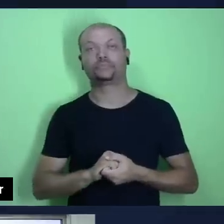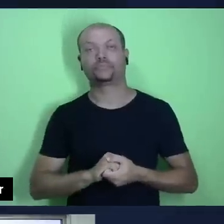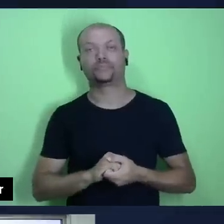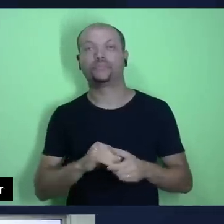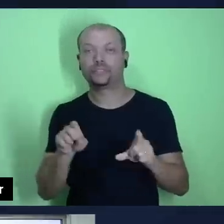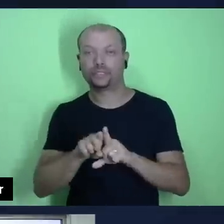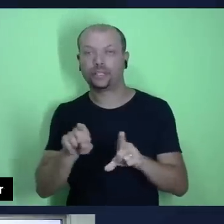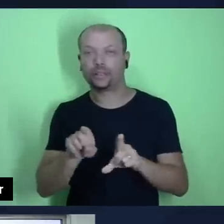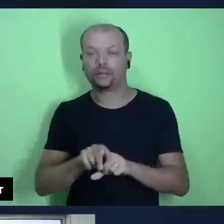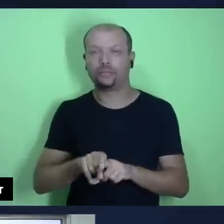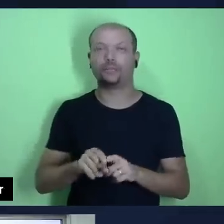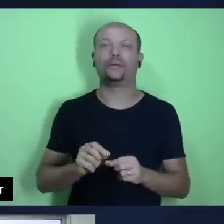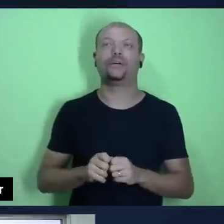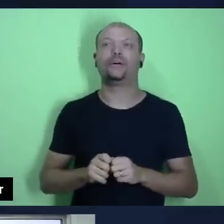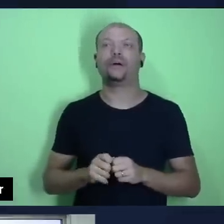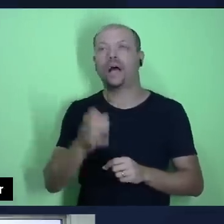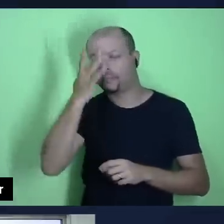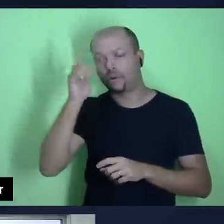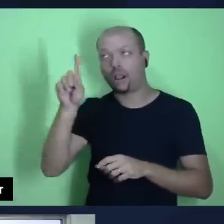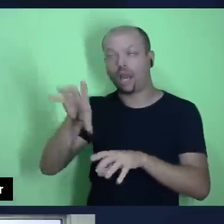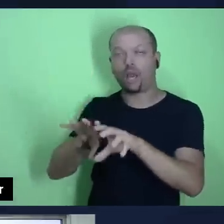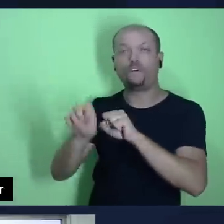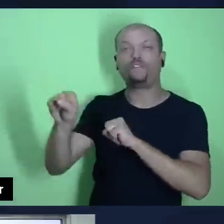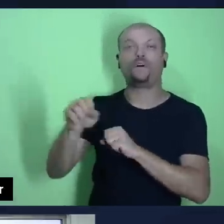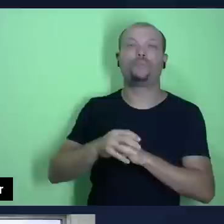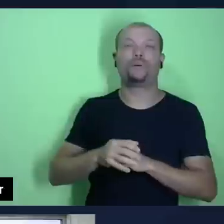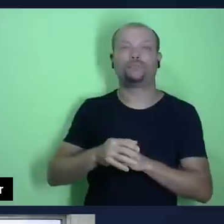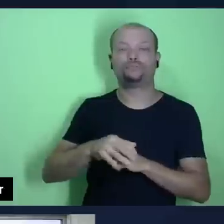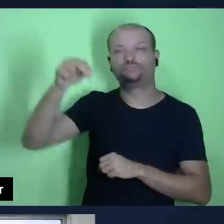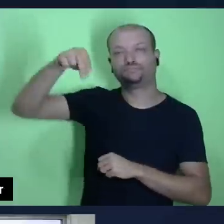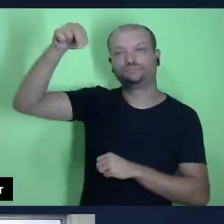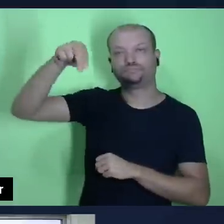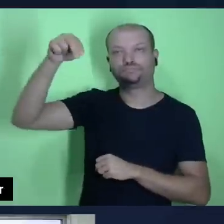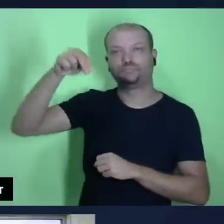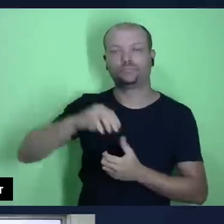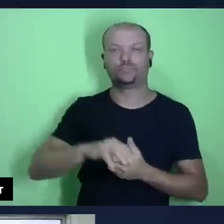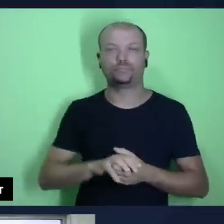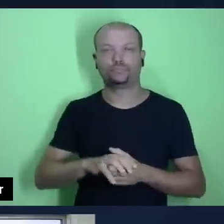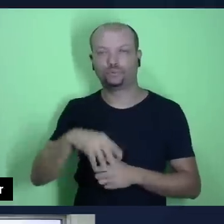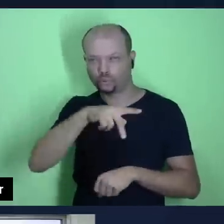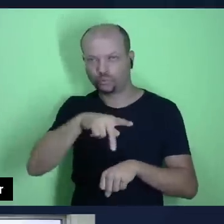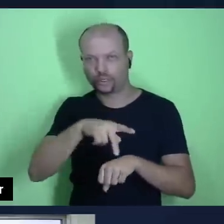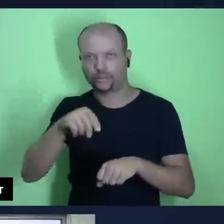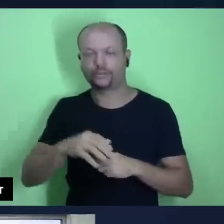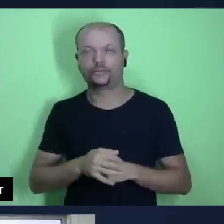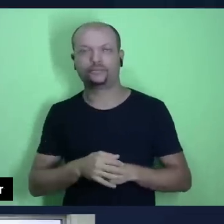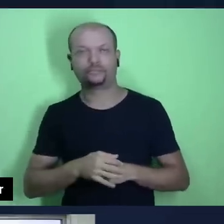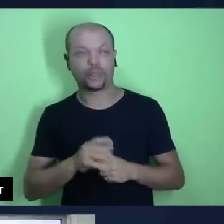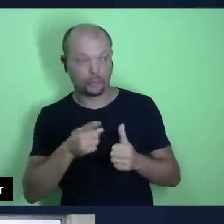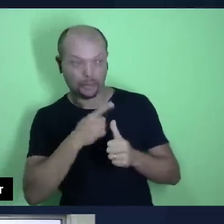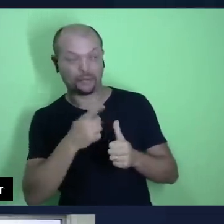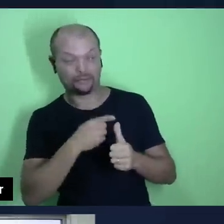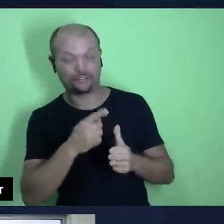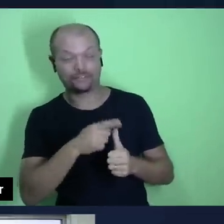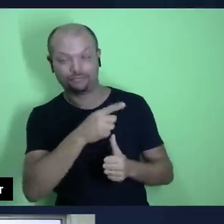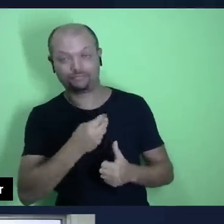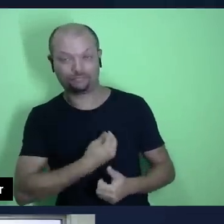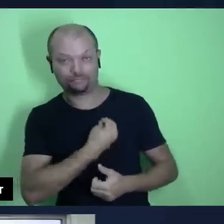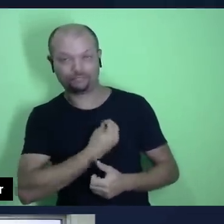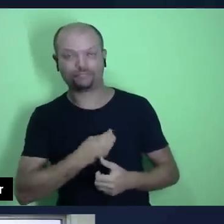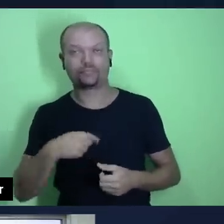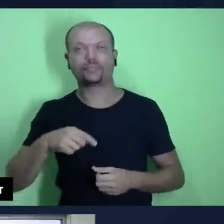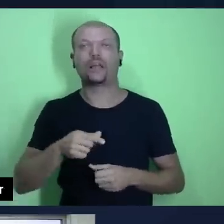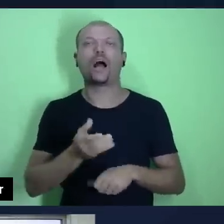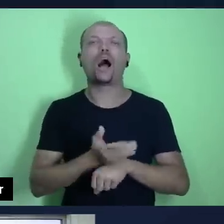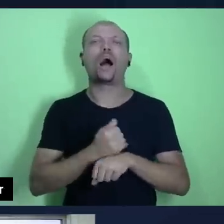norte e noroeste do país, é um privilégio estar juntos aqui pela primeira vez recebendo o pastor Ezinaldo. Nós vamos orar, antes da